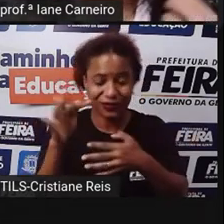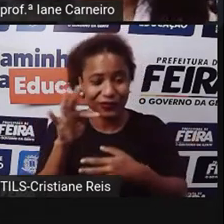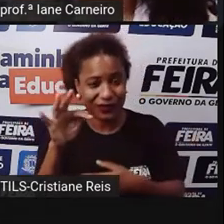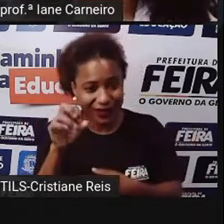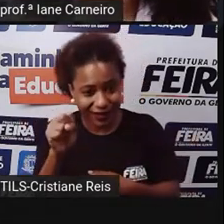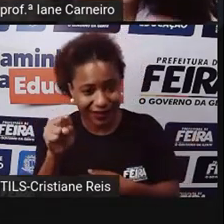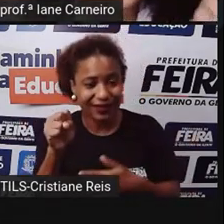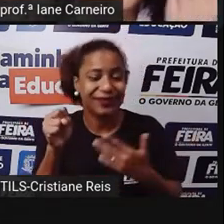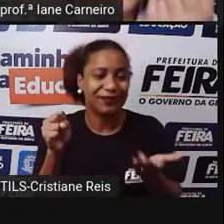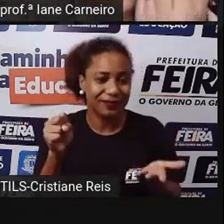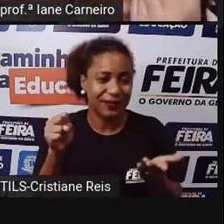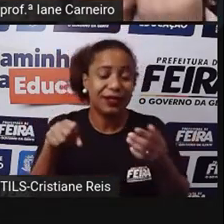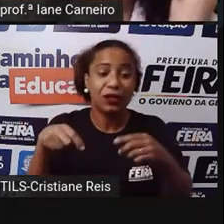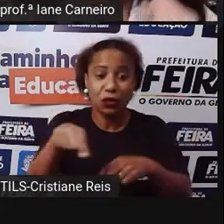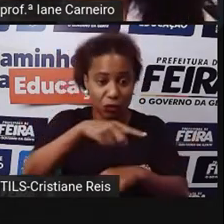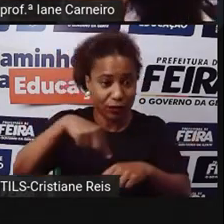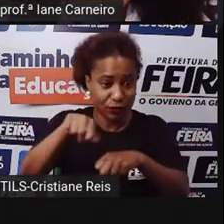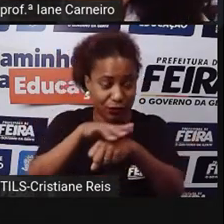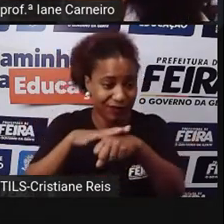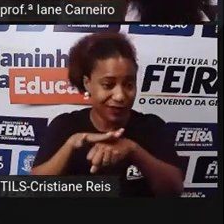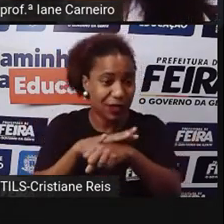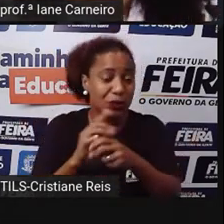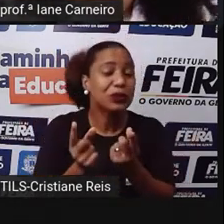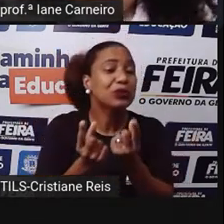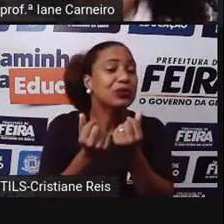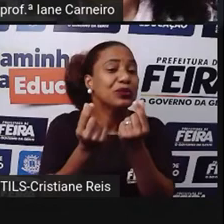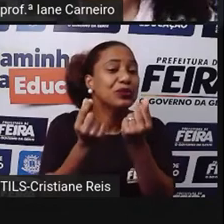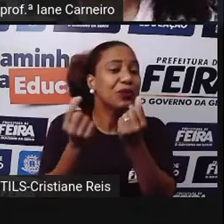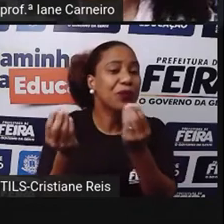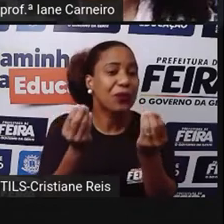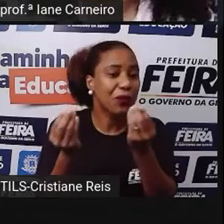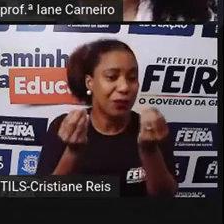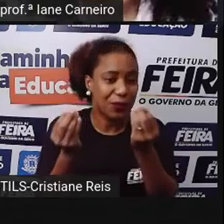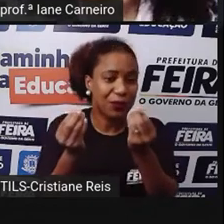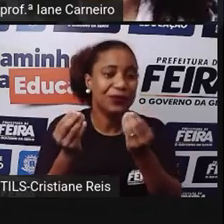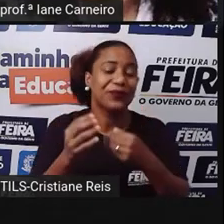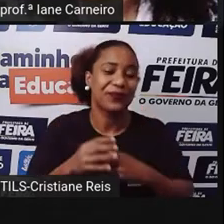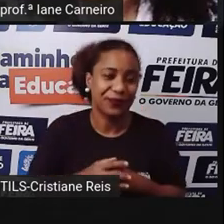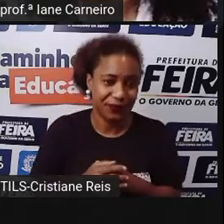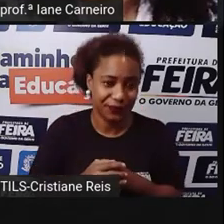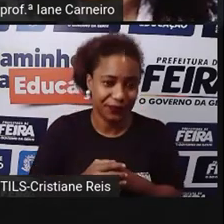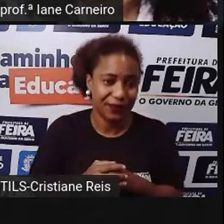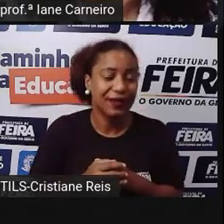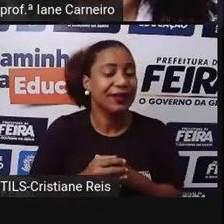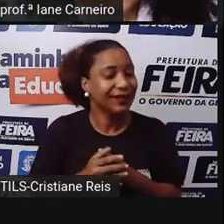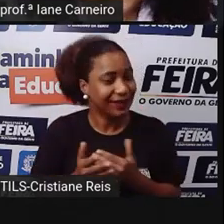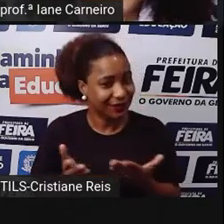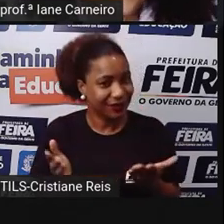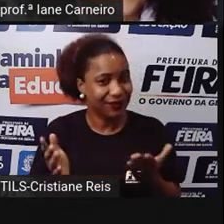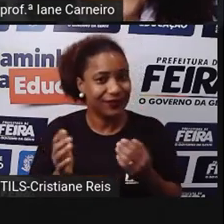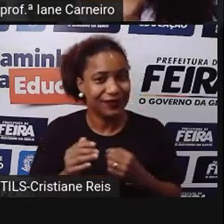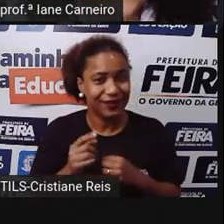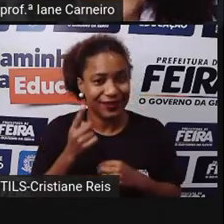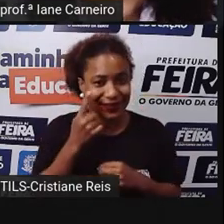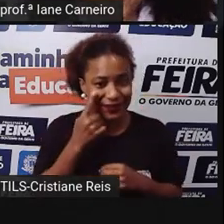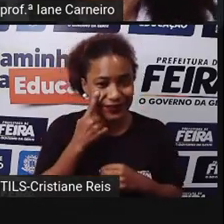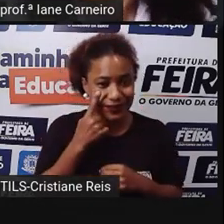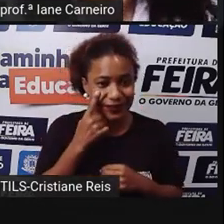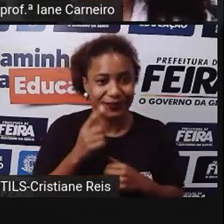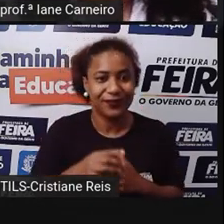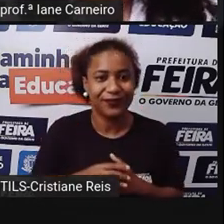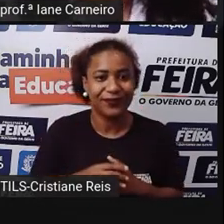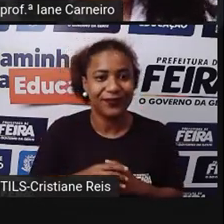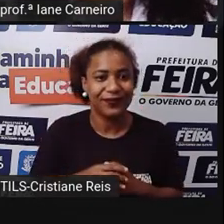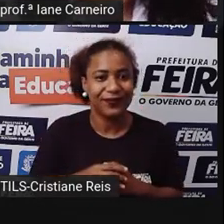a gente tem discutido Sobre o nosso Dinheiro E aí No nosso dinheiro Aí deixa eu pausar Aqui rapidinho